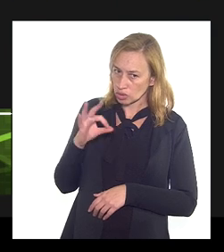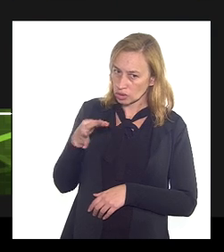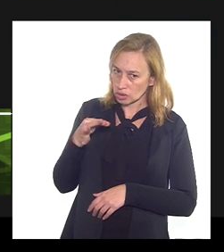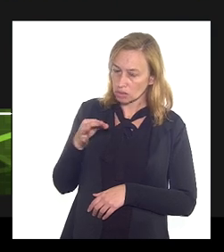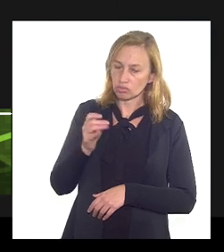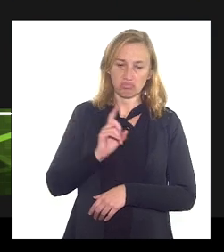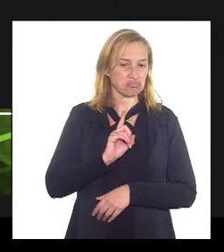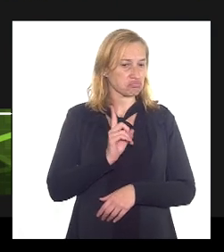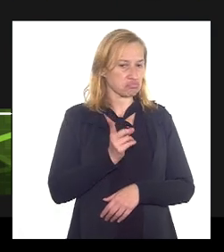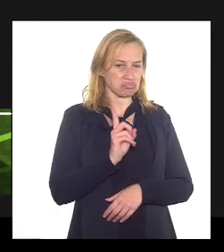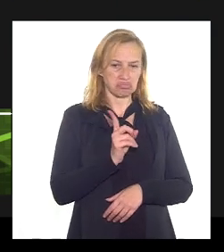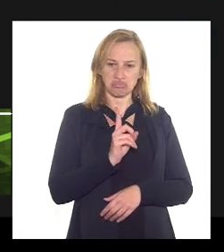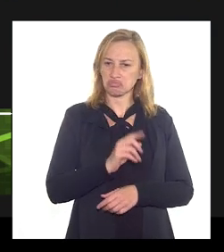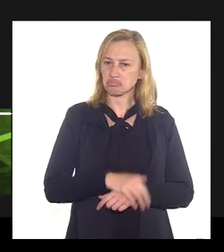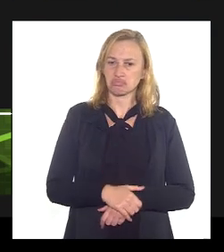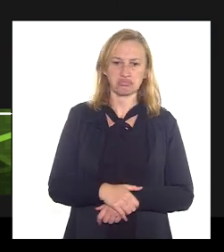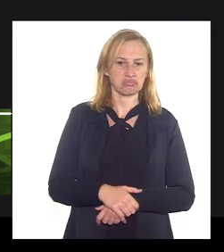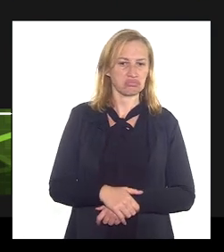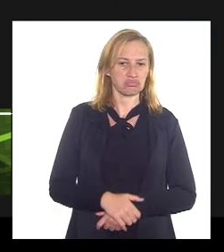deputado